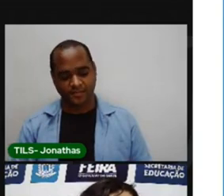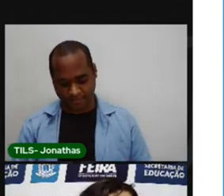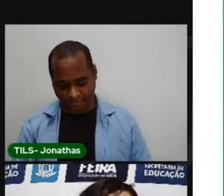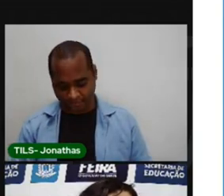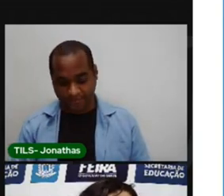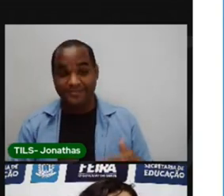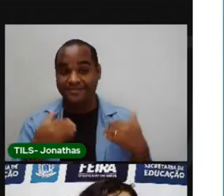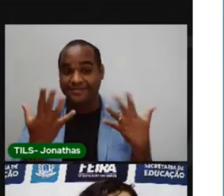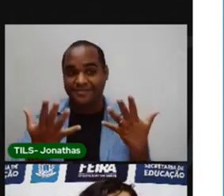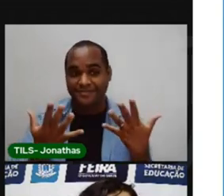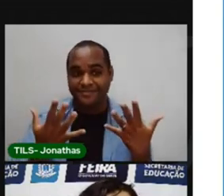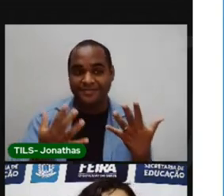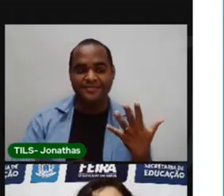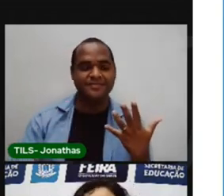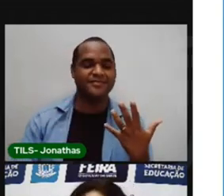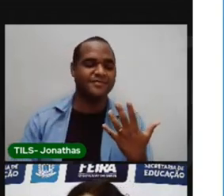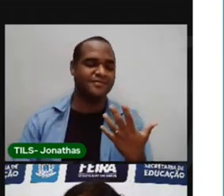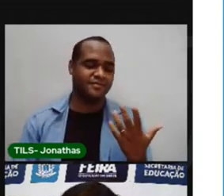E aí?